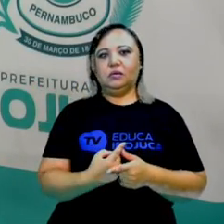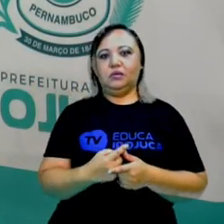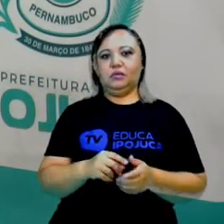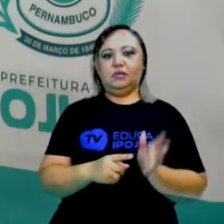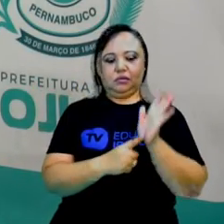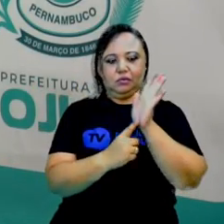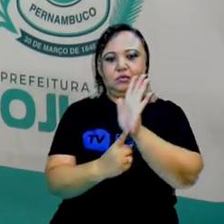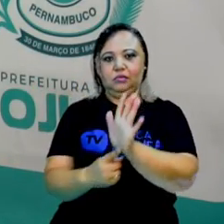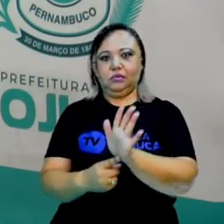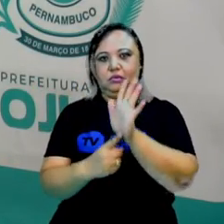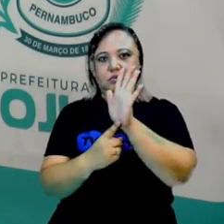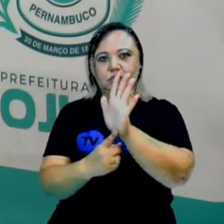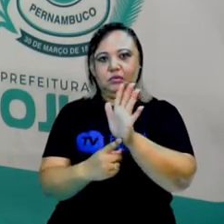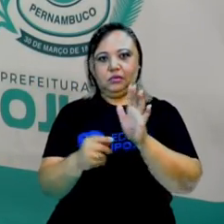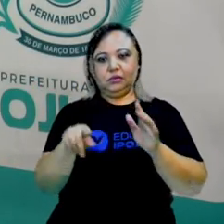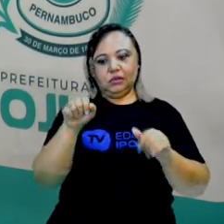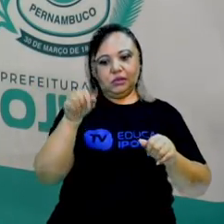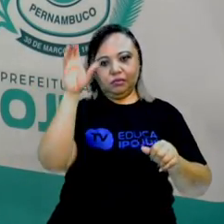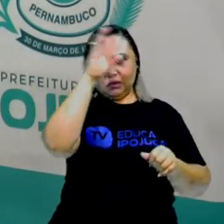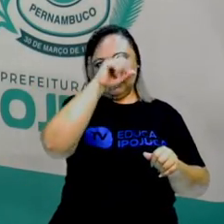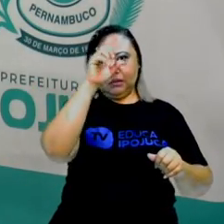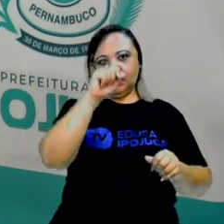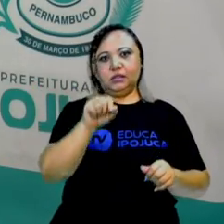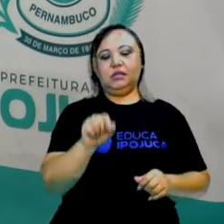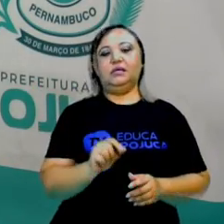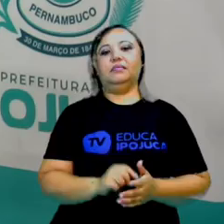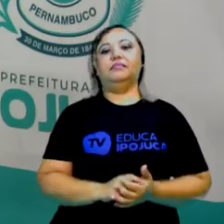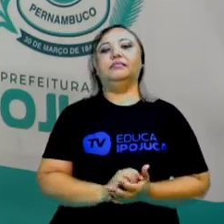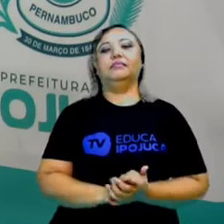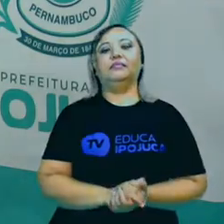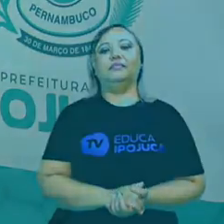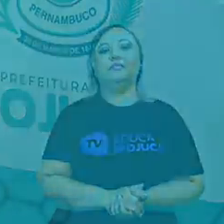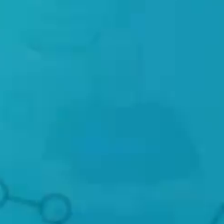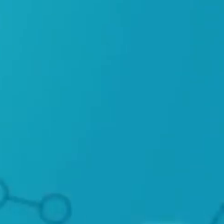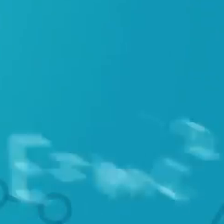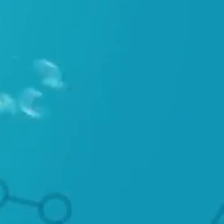tentar fazer aí na sua casa. E até a próxima arte.